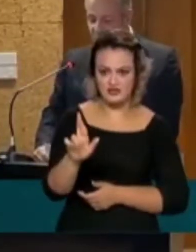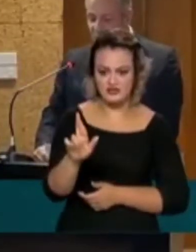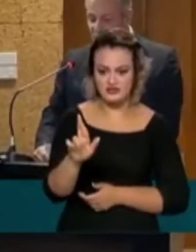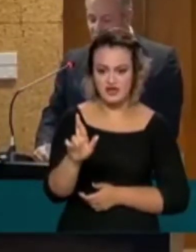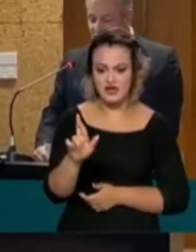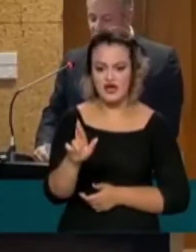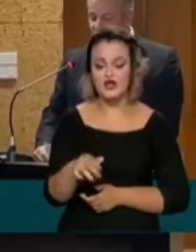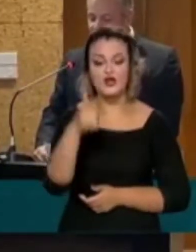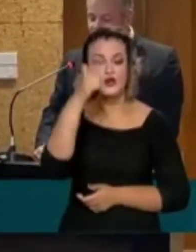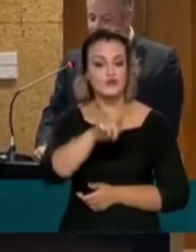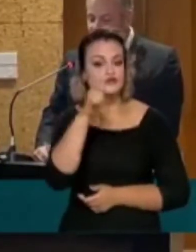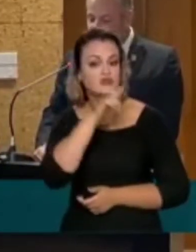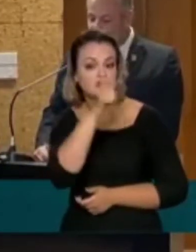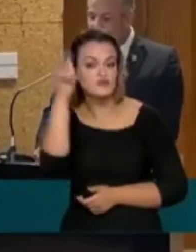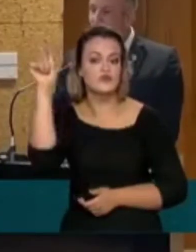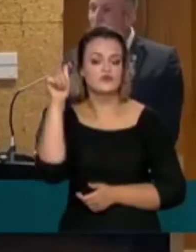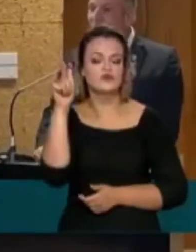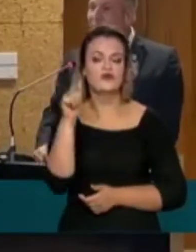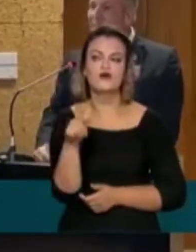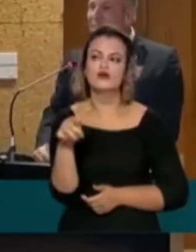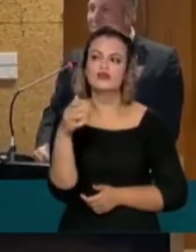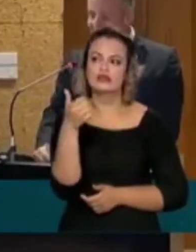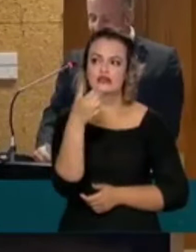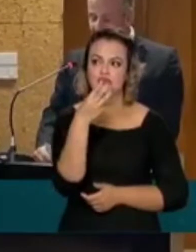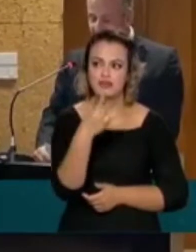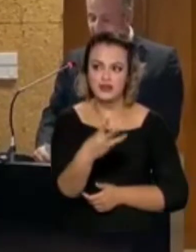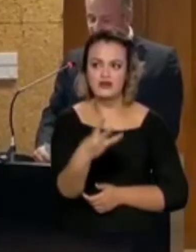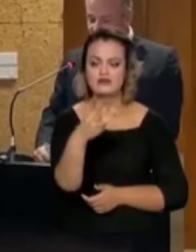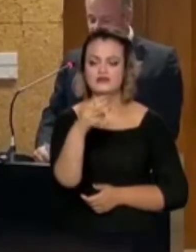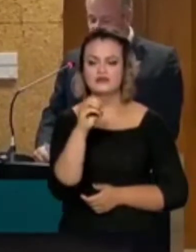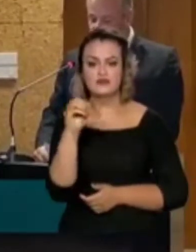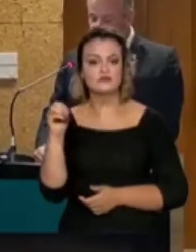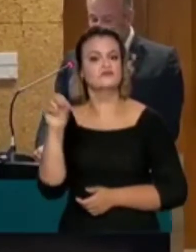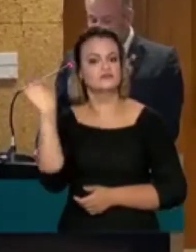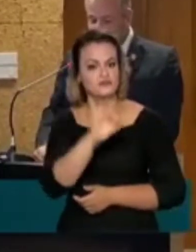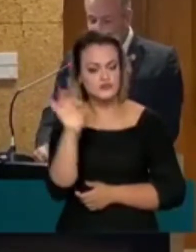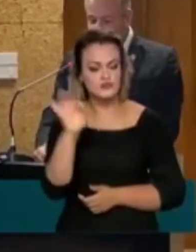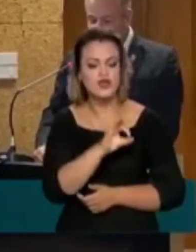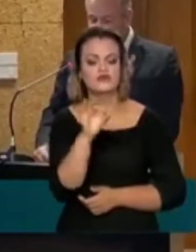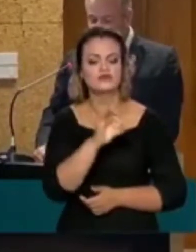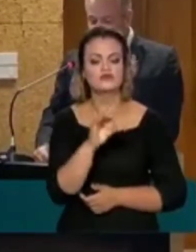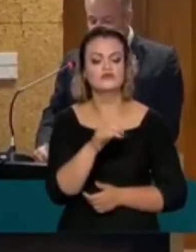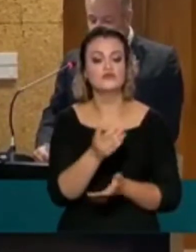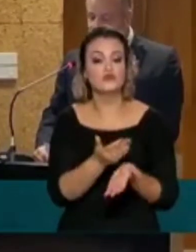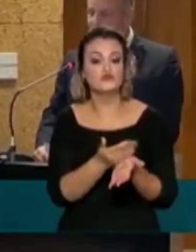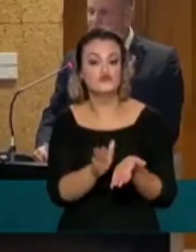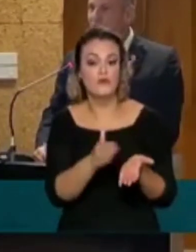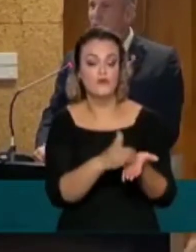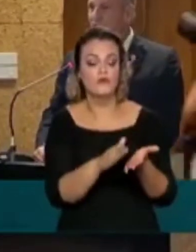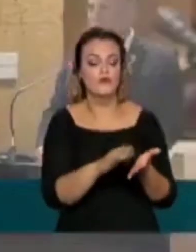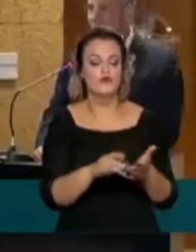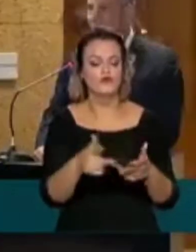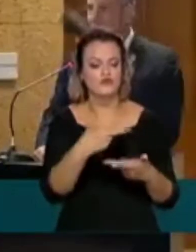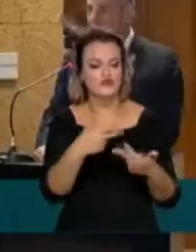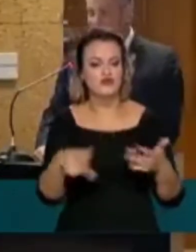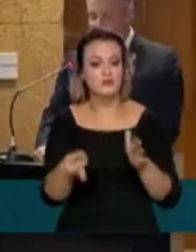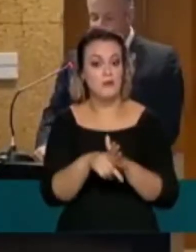obtivemos um ágio médio de quase 300% no excedente em óleo para a União.